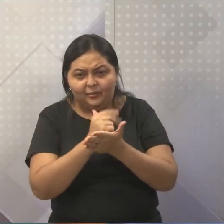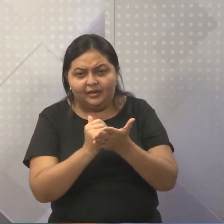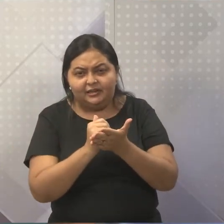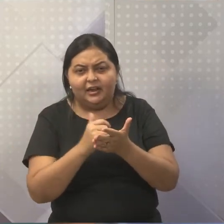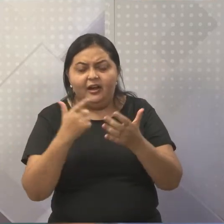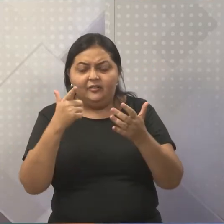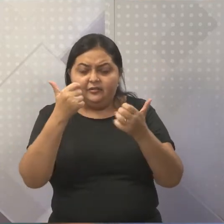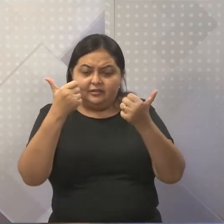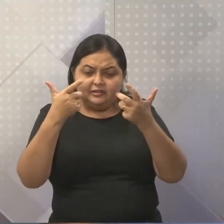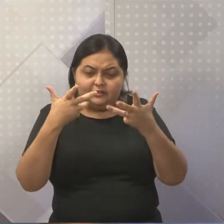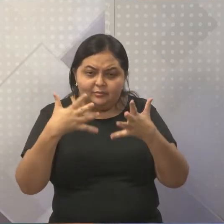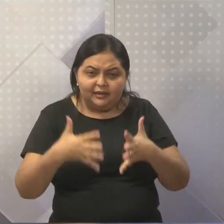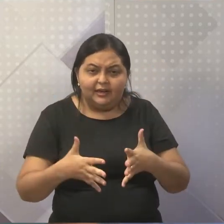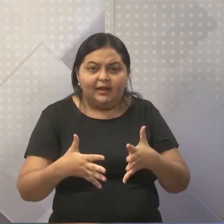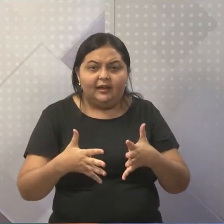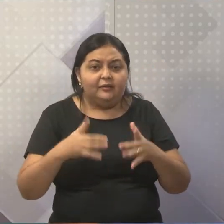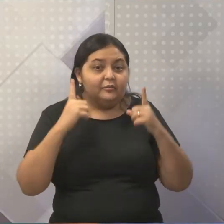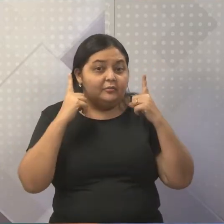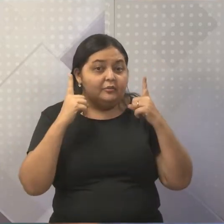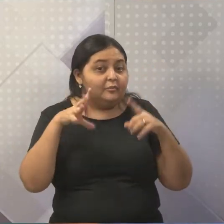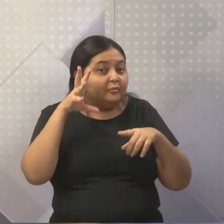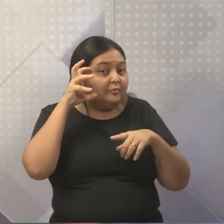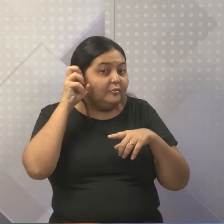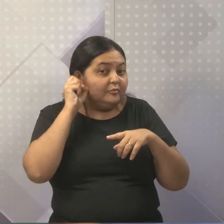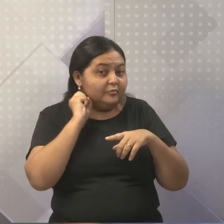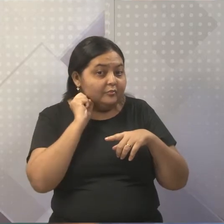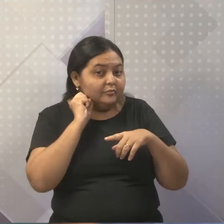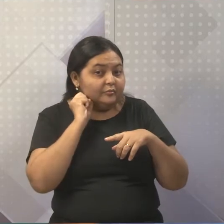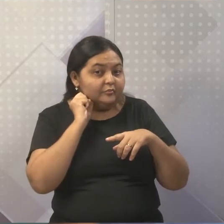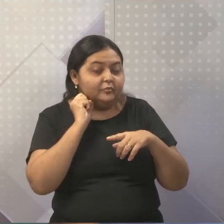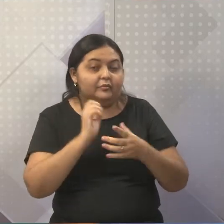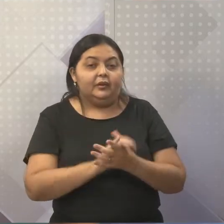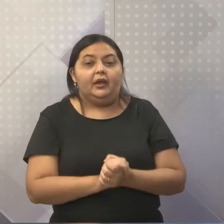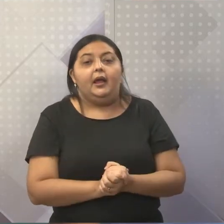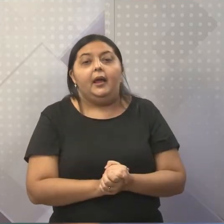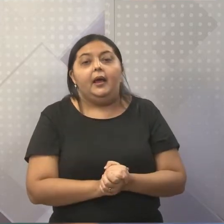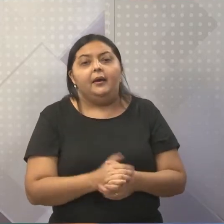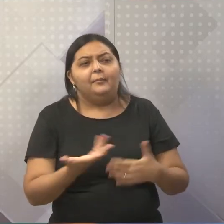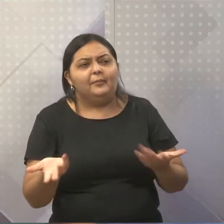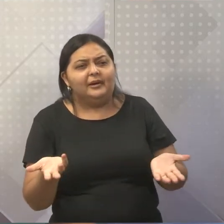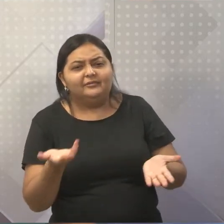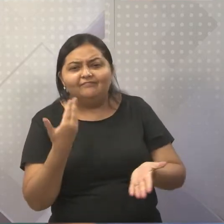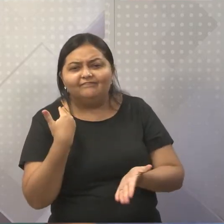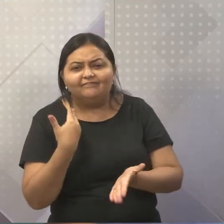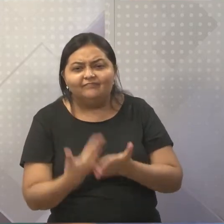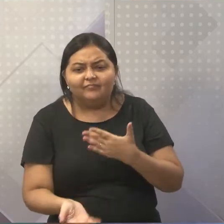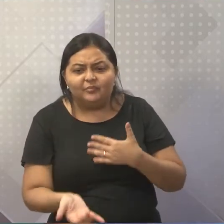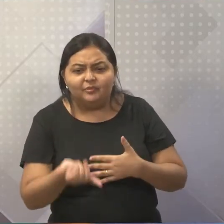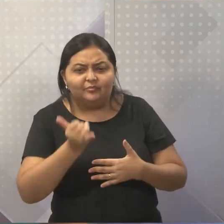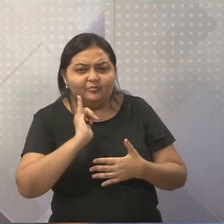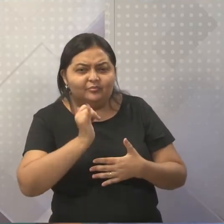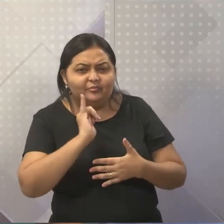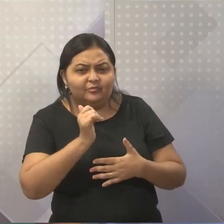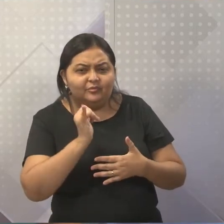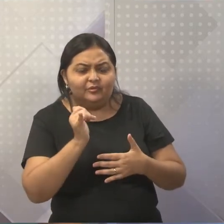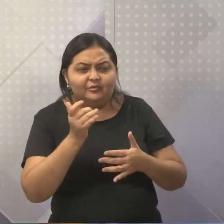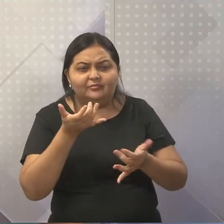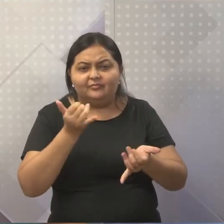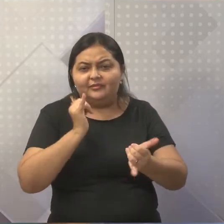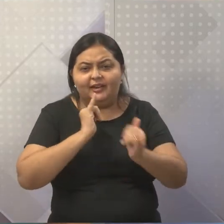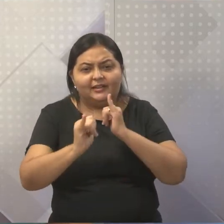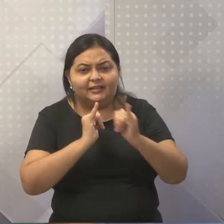todos os detalhes e isso ficou um pouco perdido dentro da narração por conta da internet,